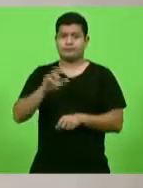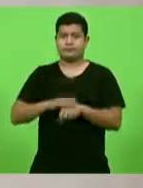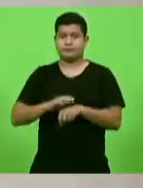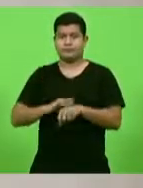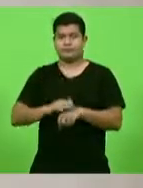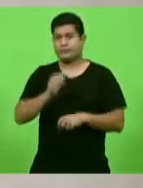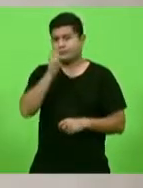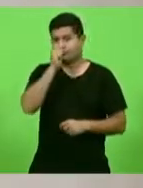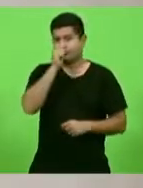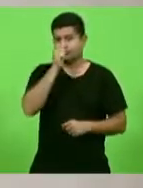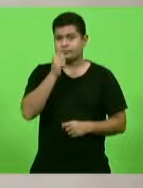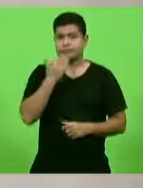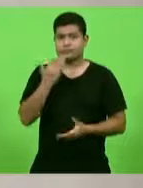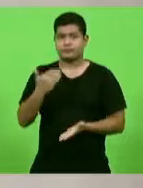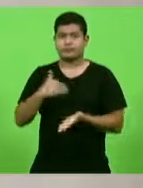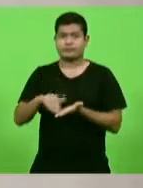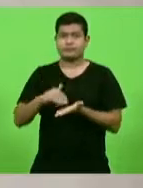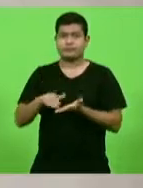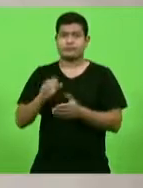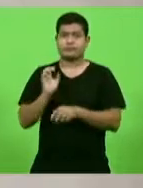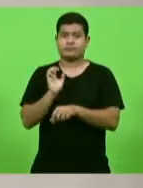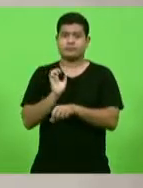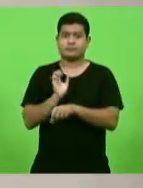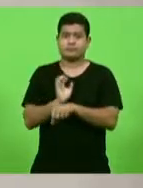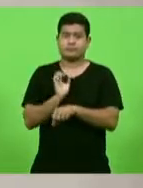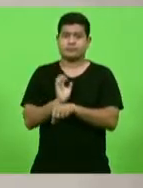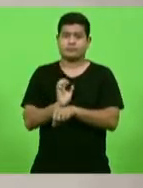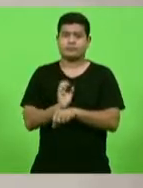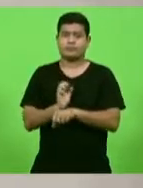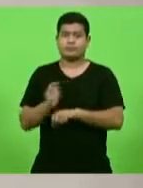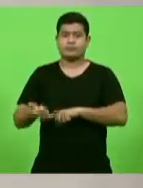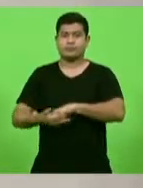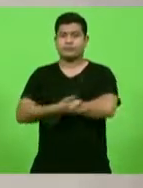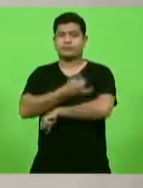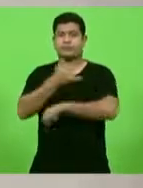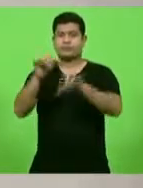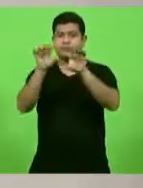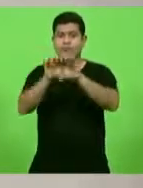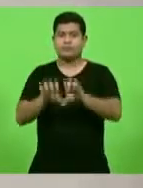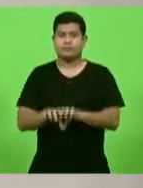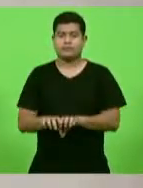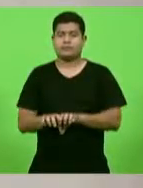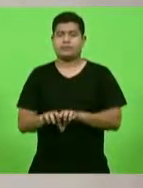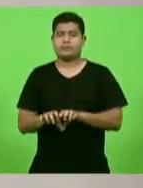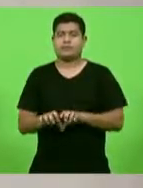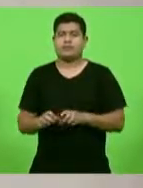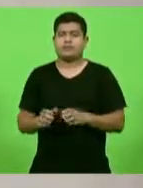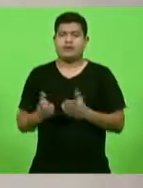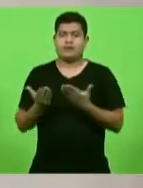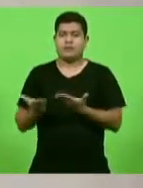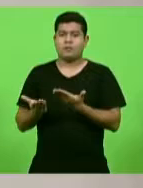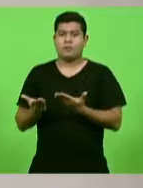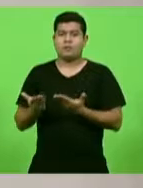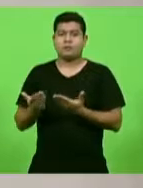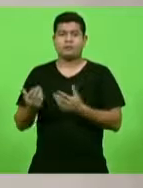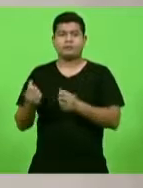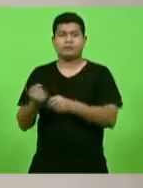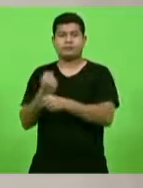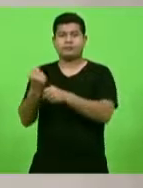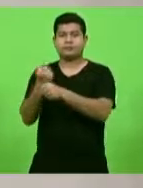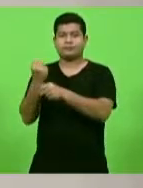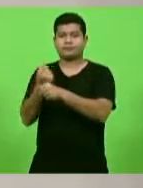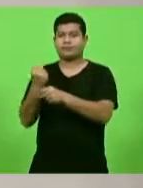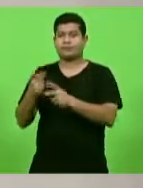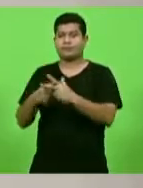João Amin, solicitando ao secretário de Estado da Infraestrutura informações acerca da realização de obras de